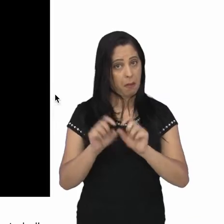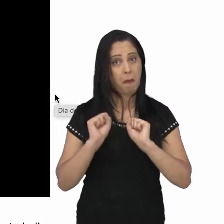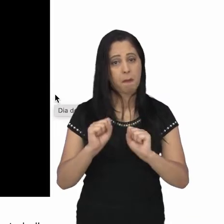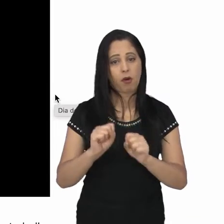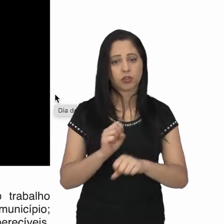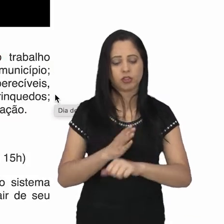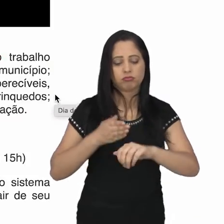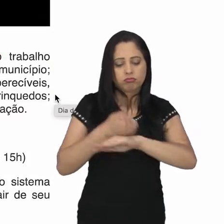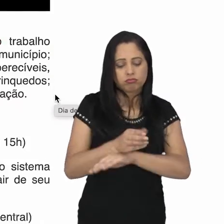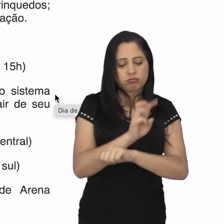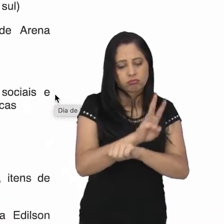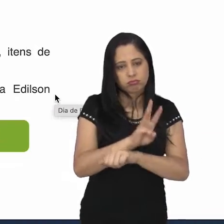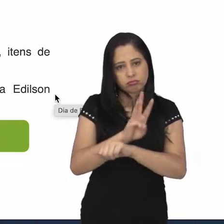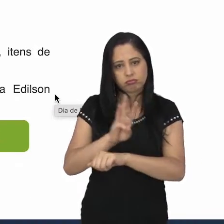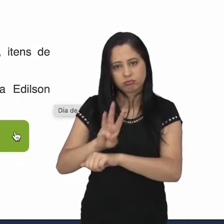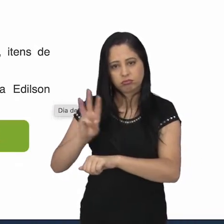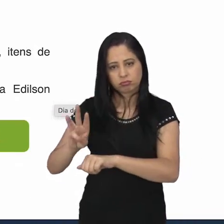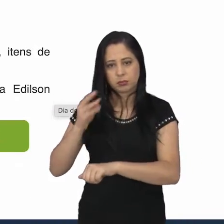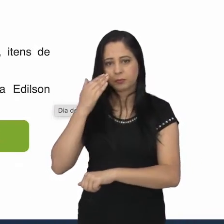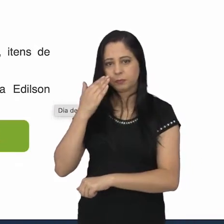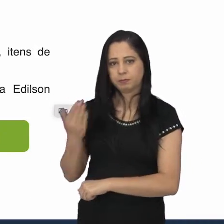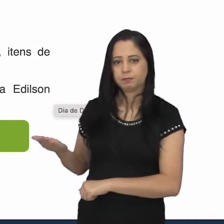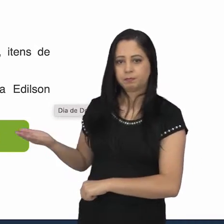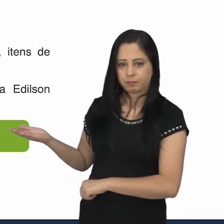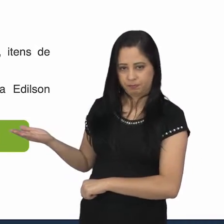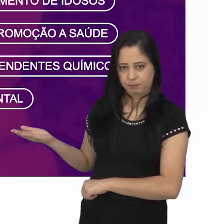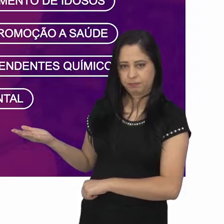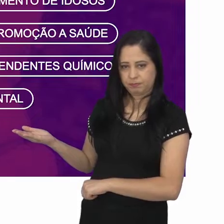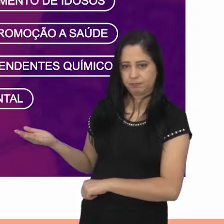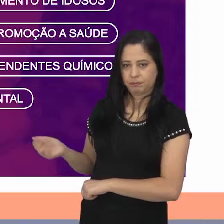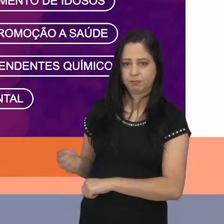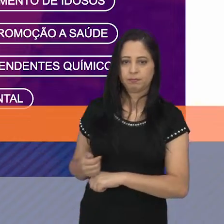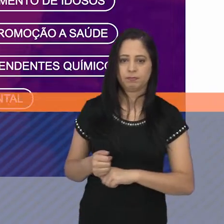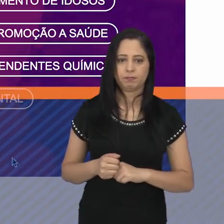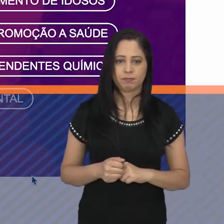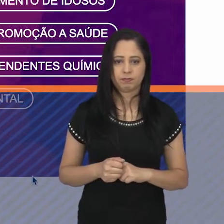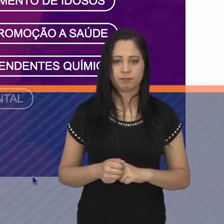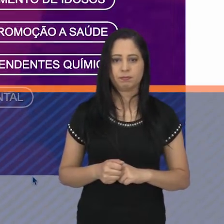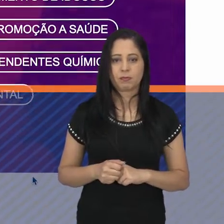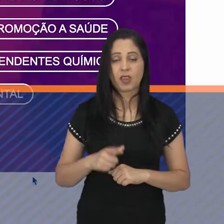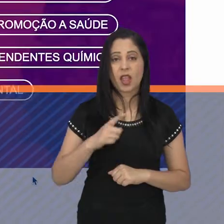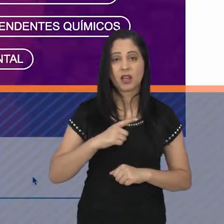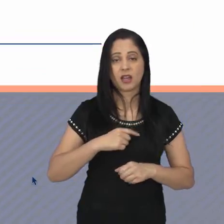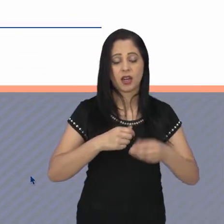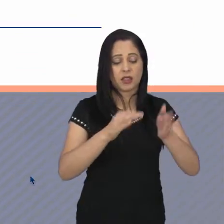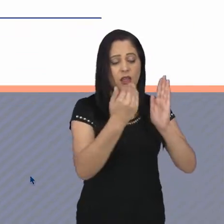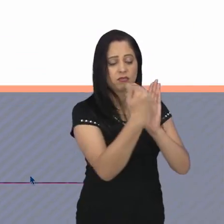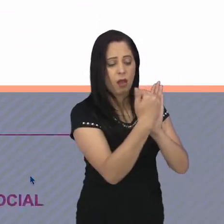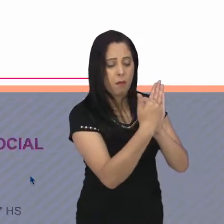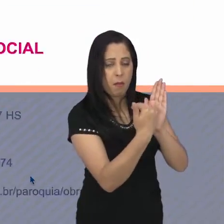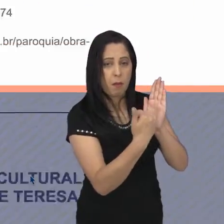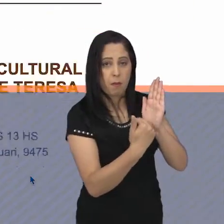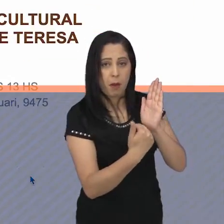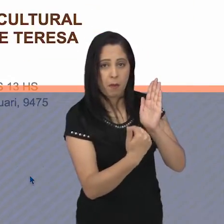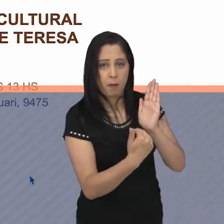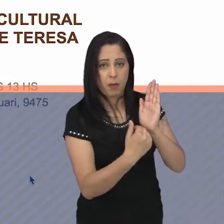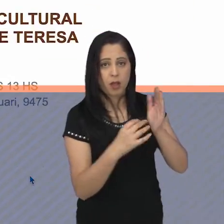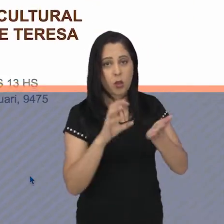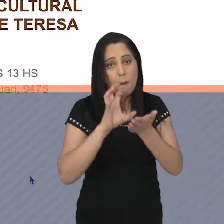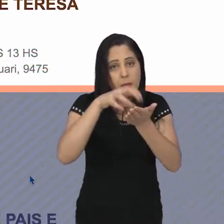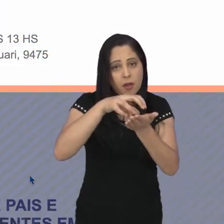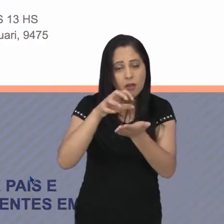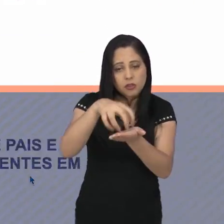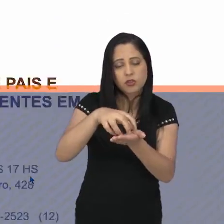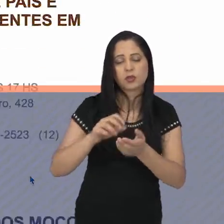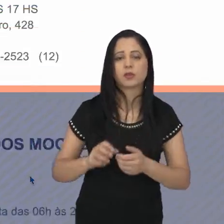também pode entrar em contato diretamente com a entidade que você deseja ajudar, por meio da lista de cadastrados disponível no